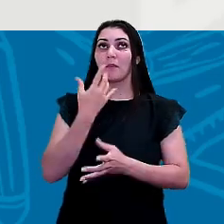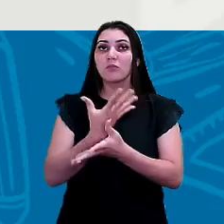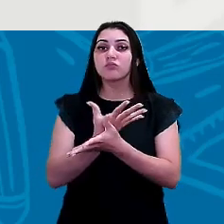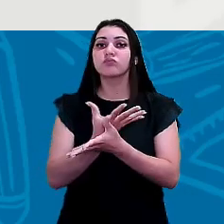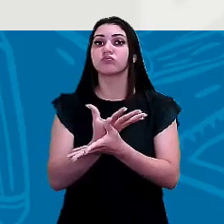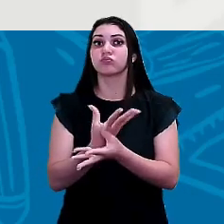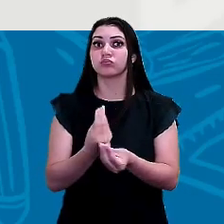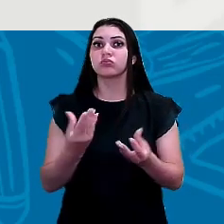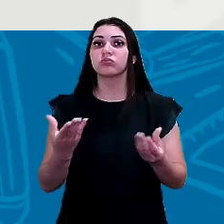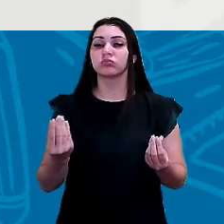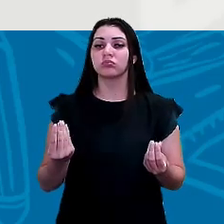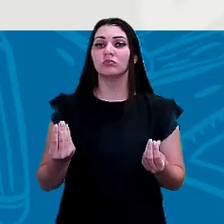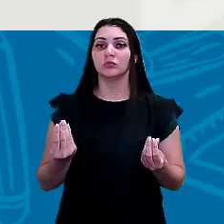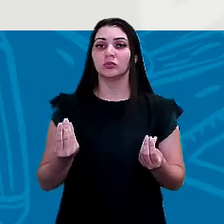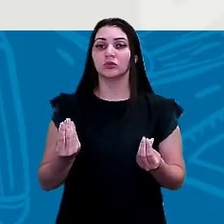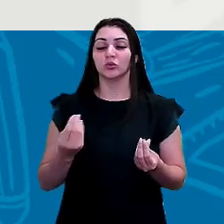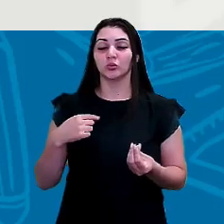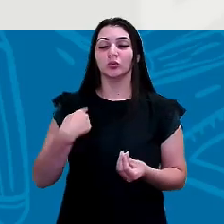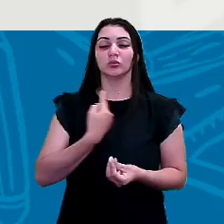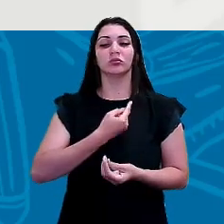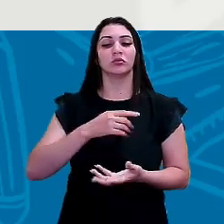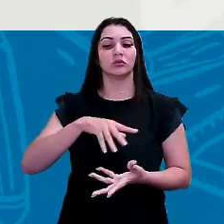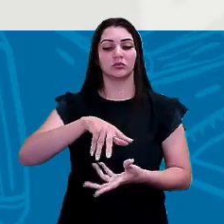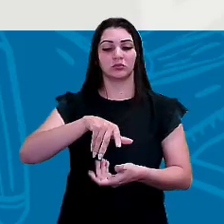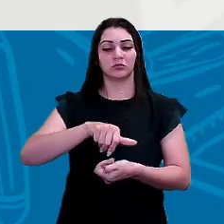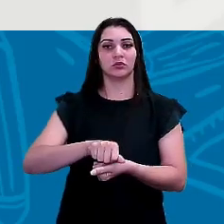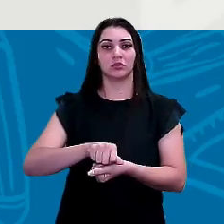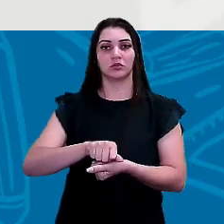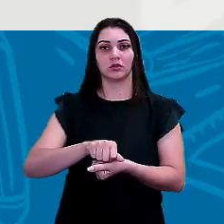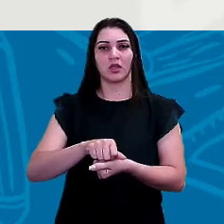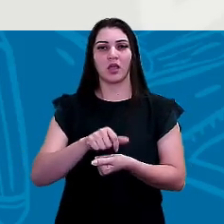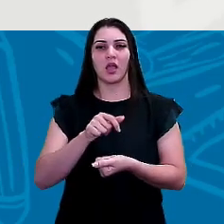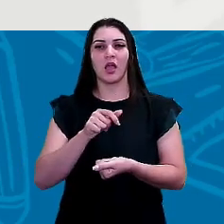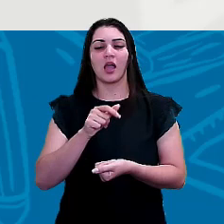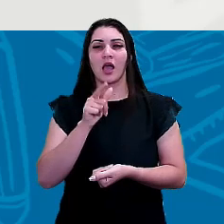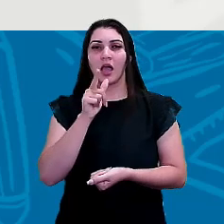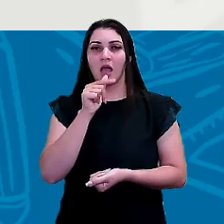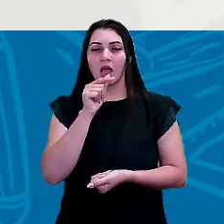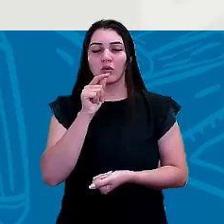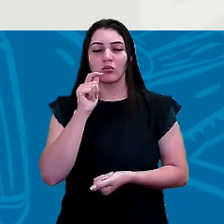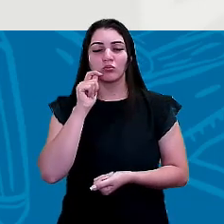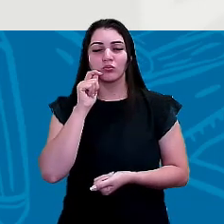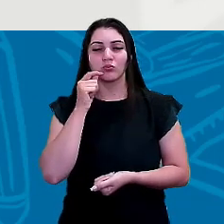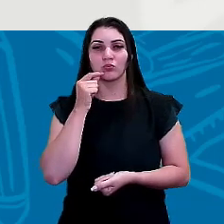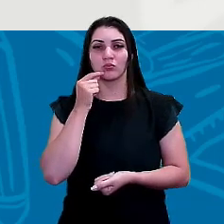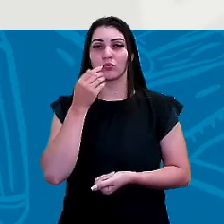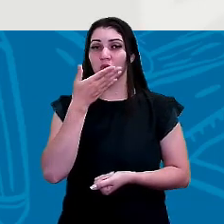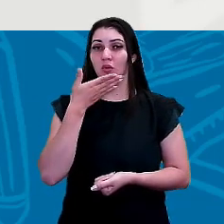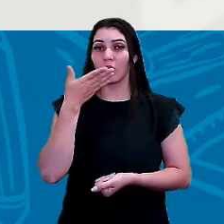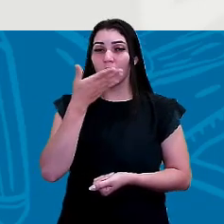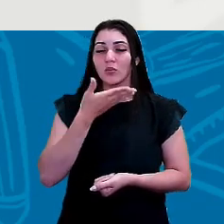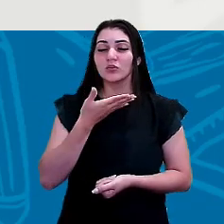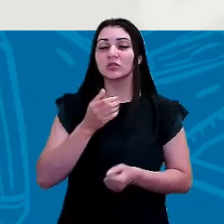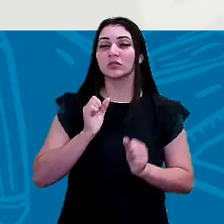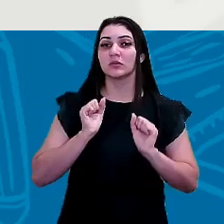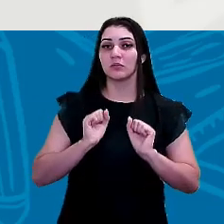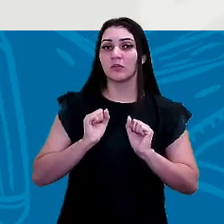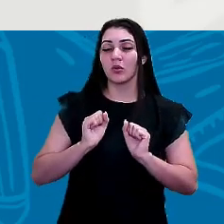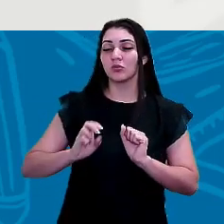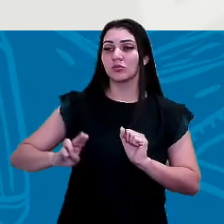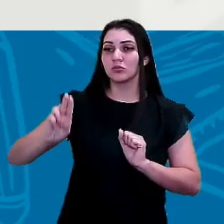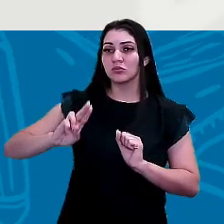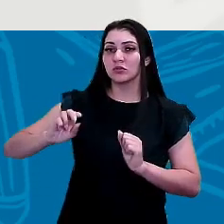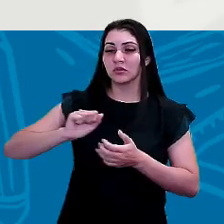no nosso planeta, a água doce, aquela potável, aquela usada para as atividades